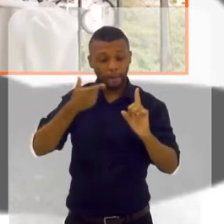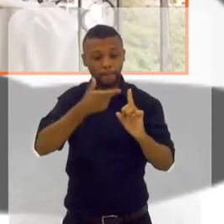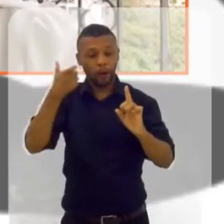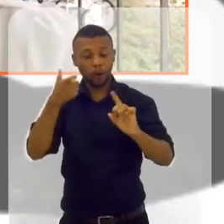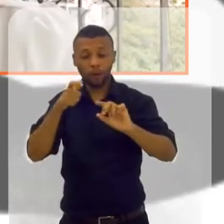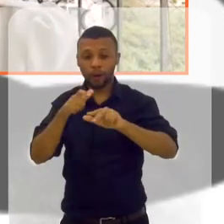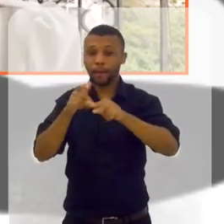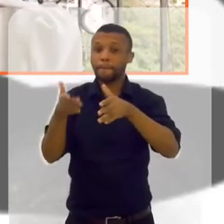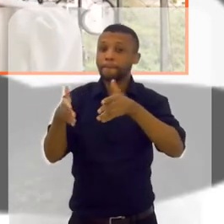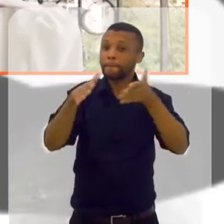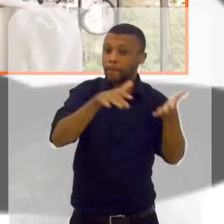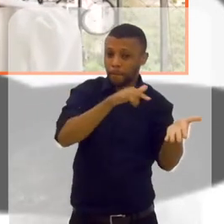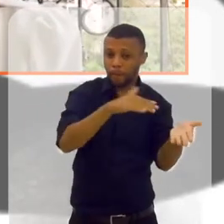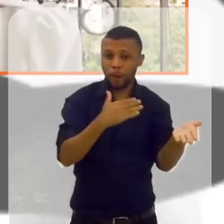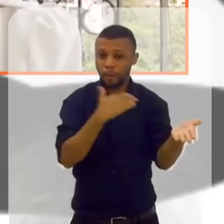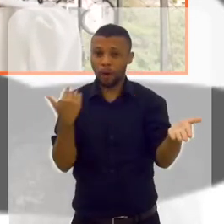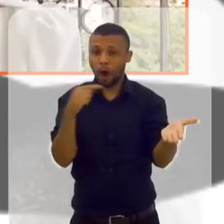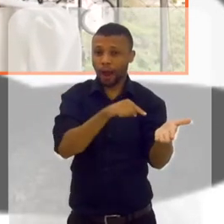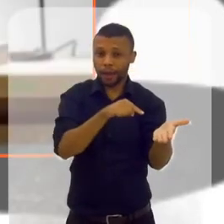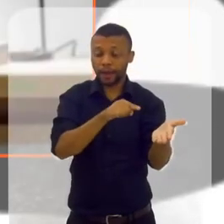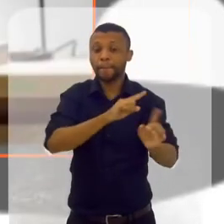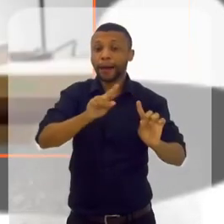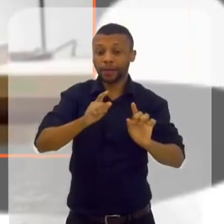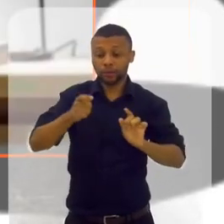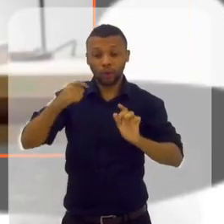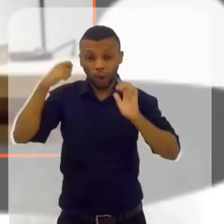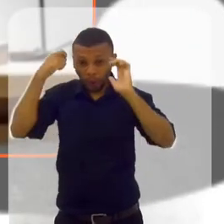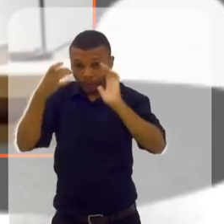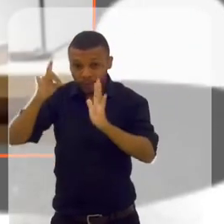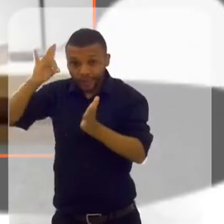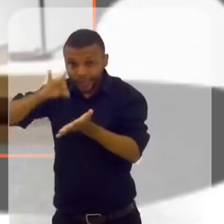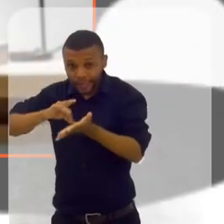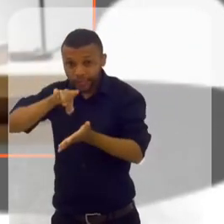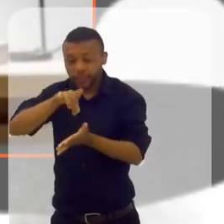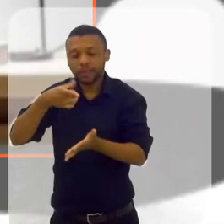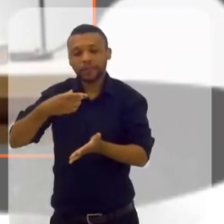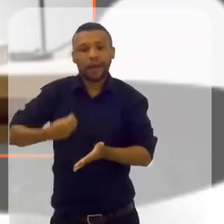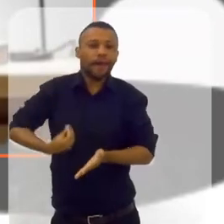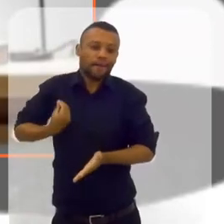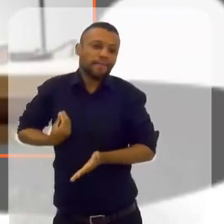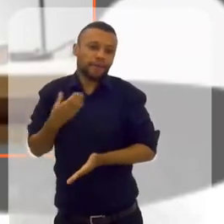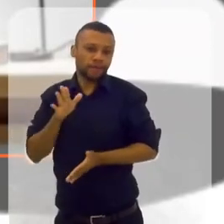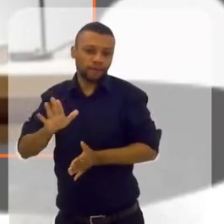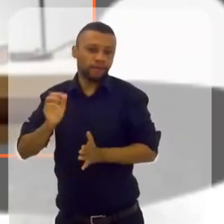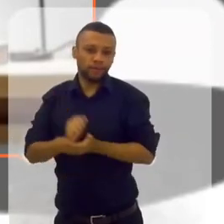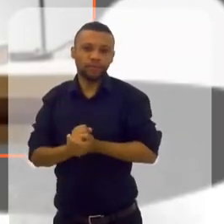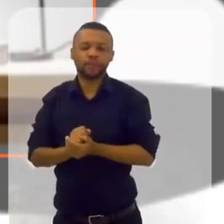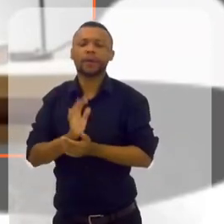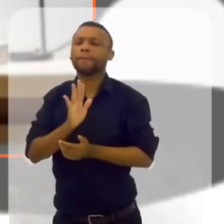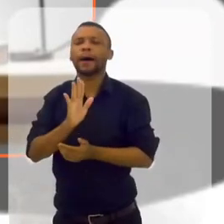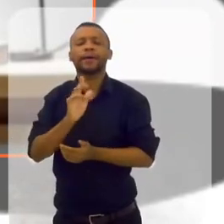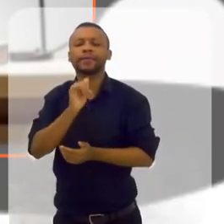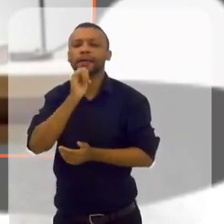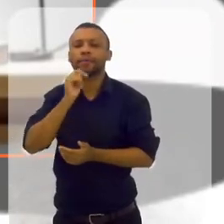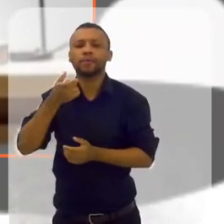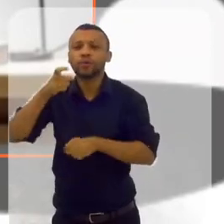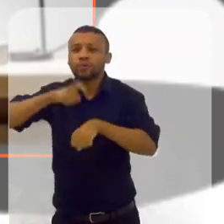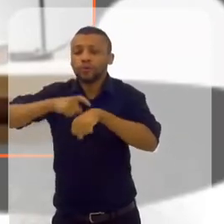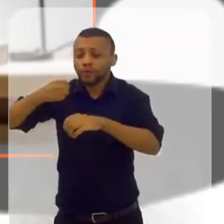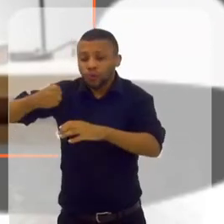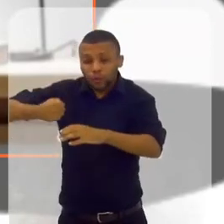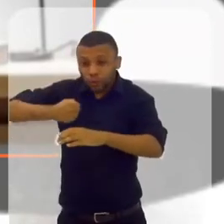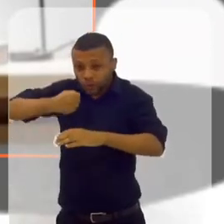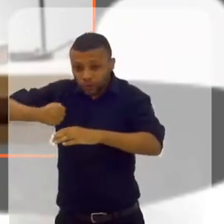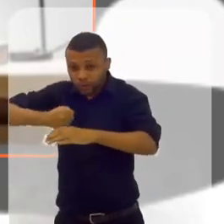envolver. Agora, quando você cozinha, me mostra o link que tem da hipnose